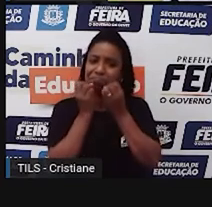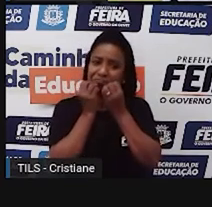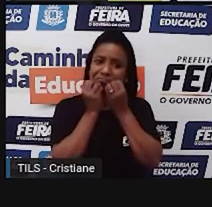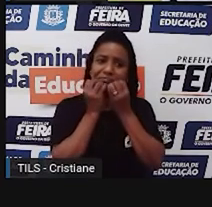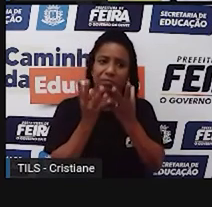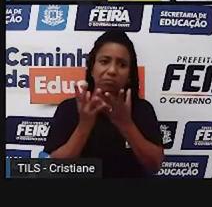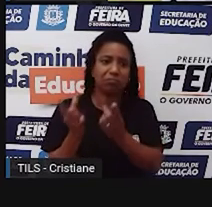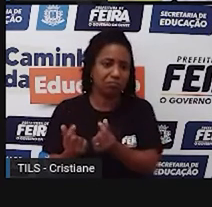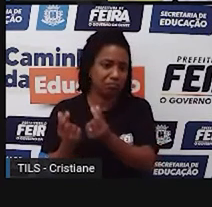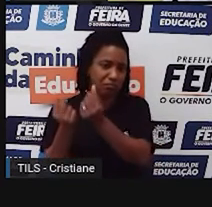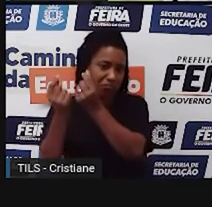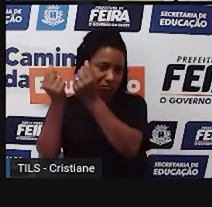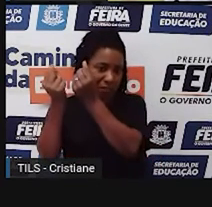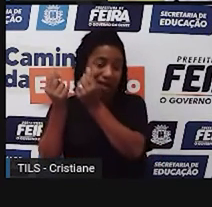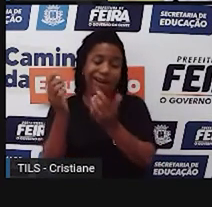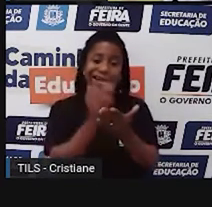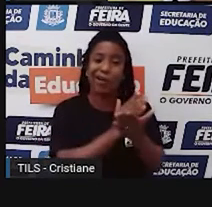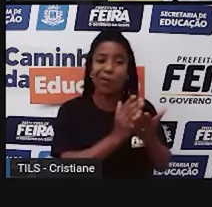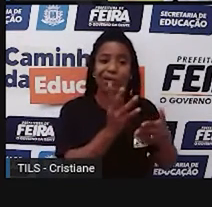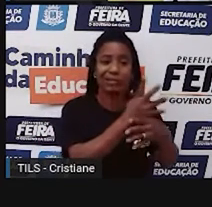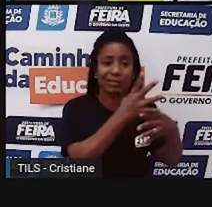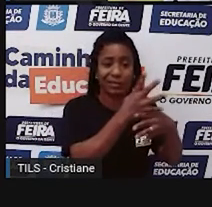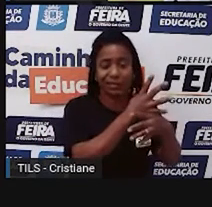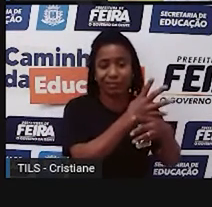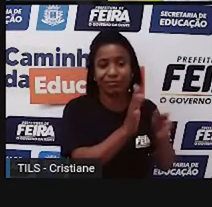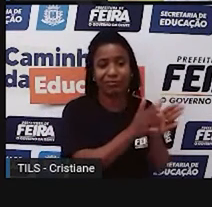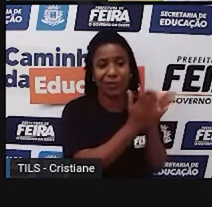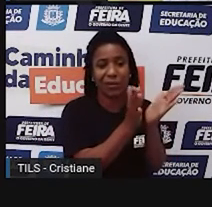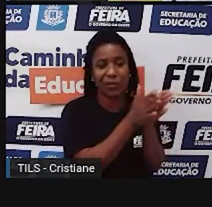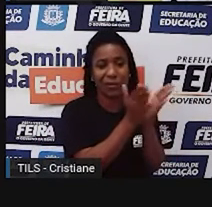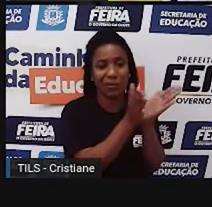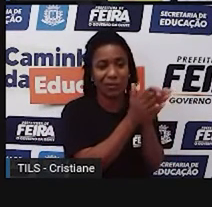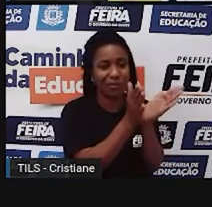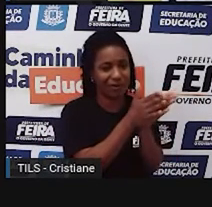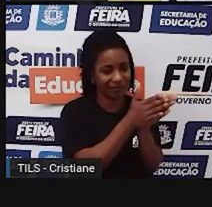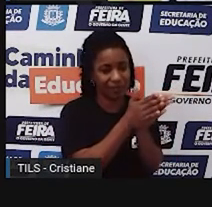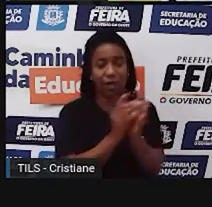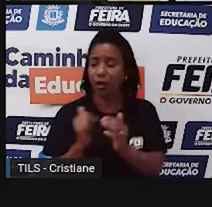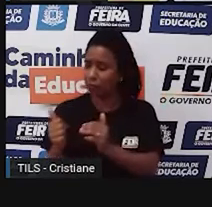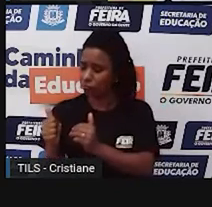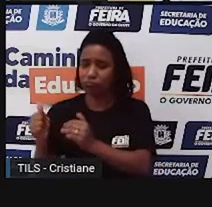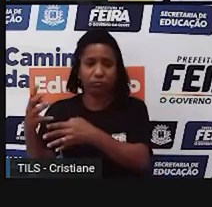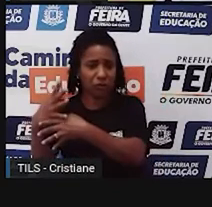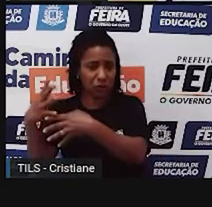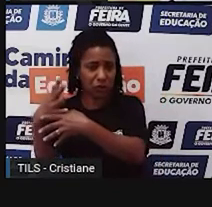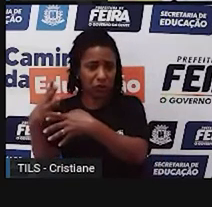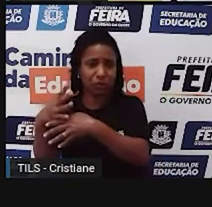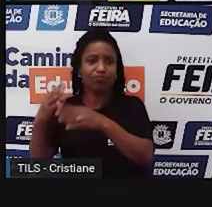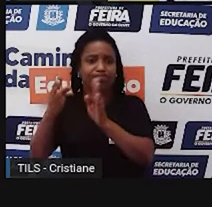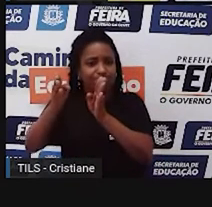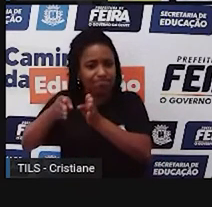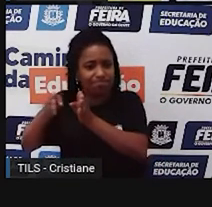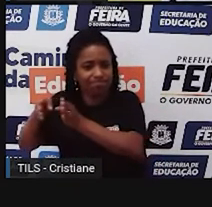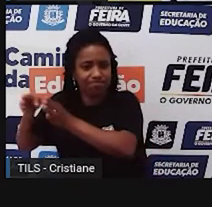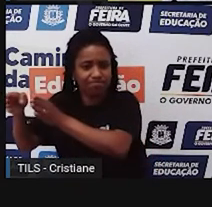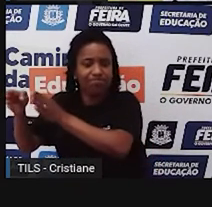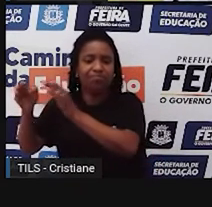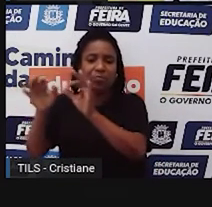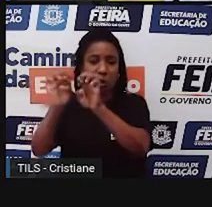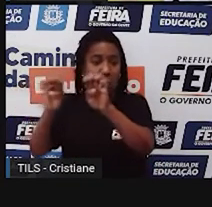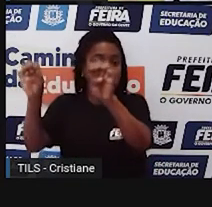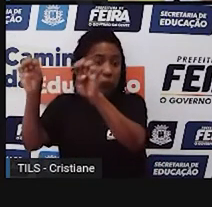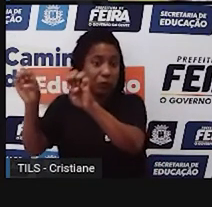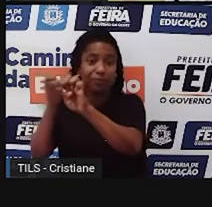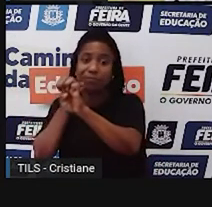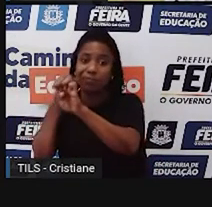digamos assim, mais pobres, algumas cidades apresentam infraestrutura ótima, outras apresentam muitas deficiências na infraestrutura.